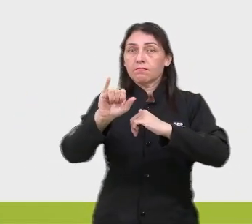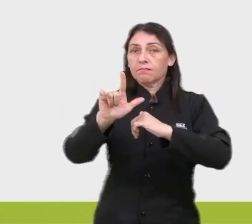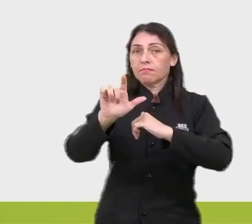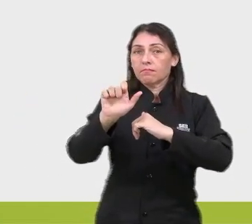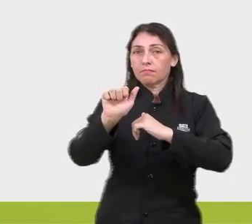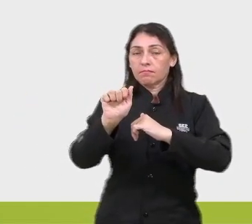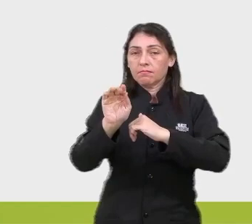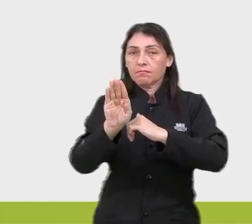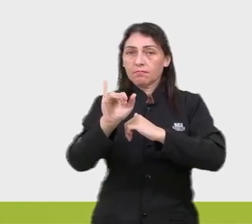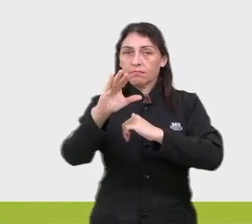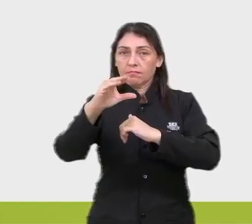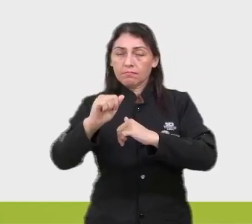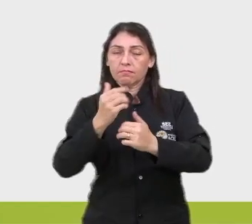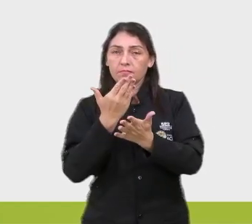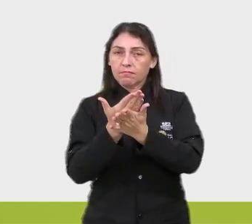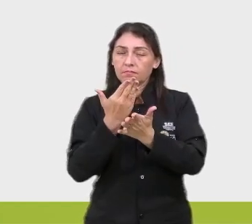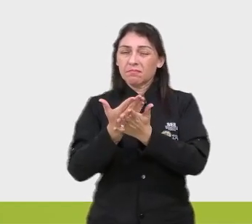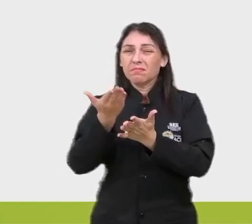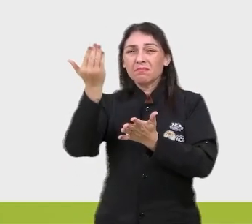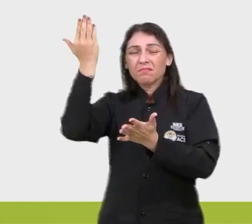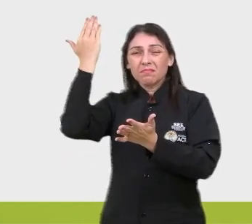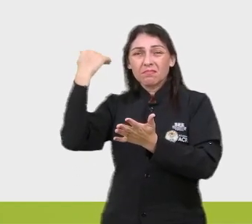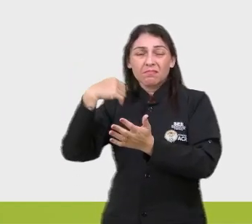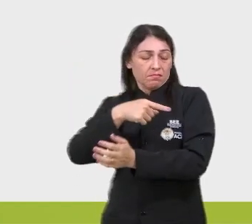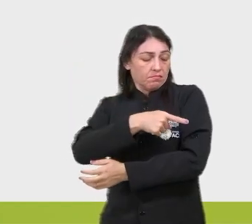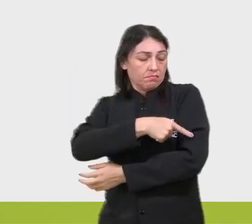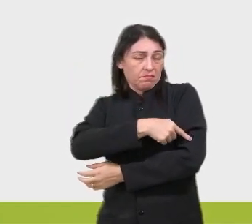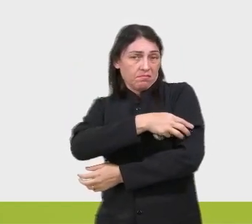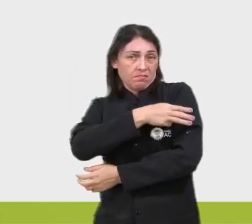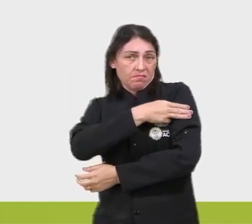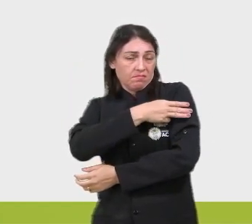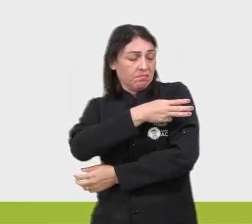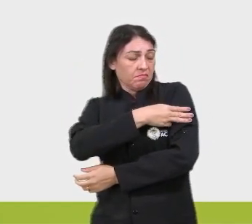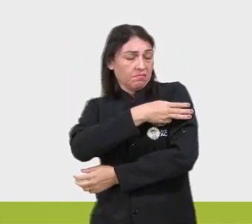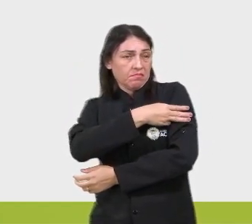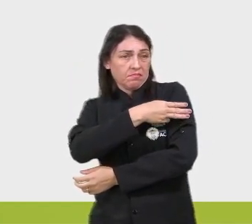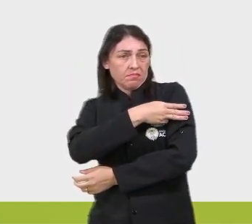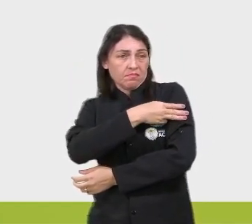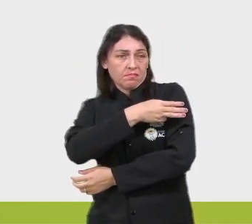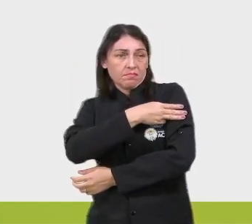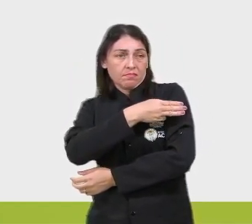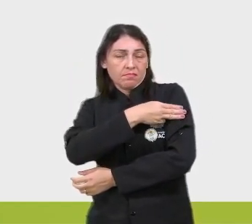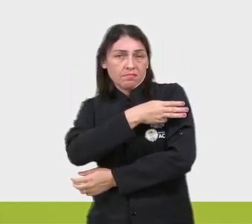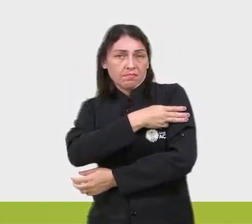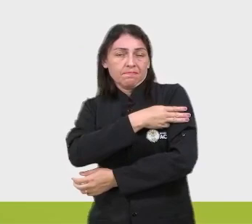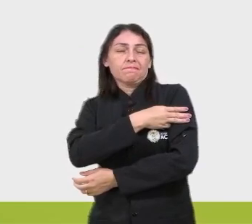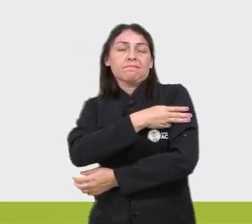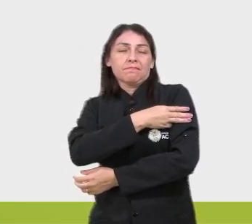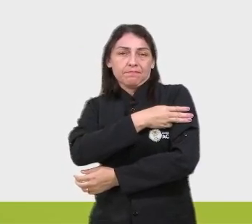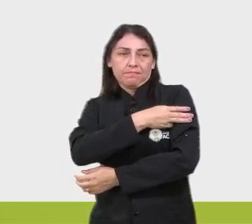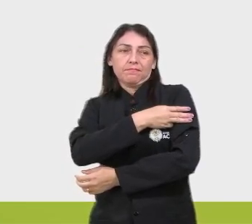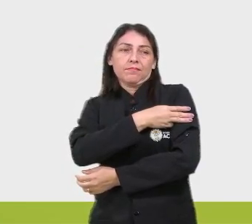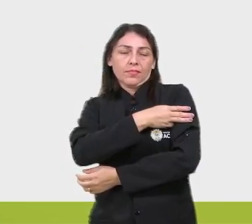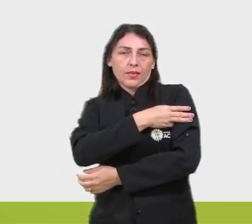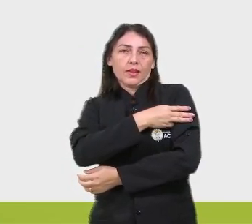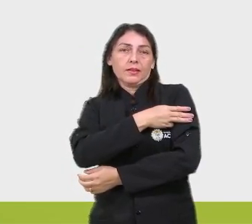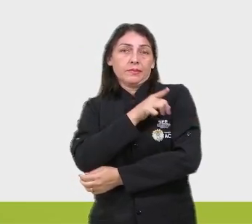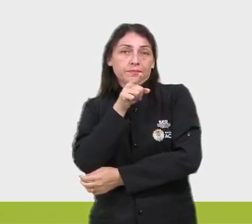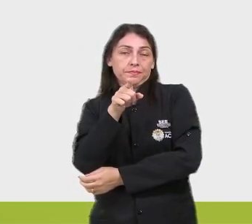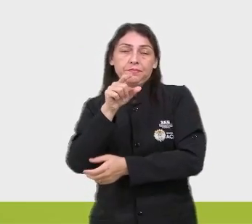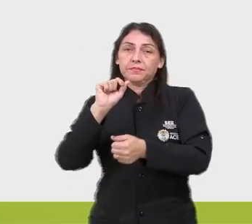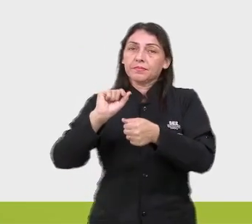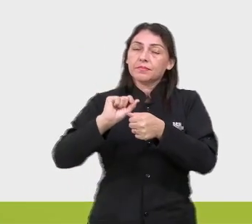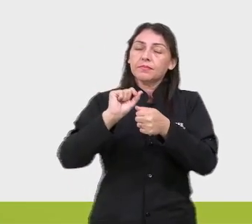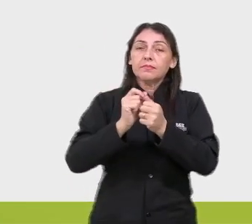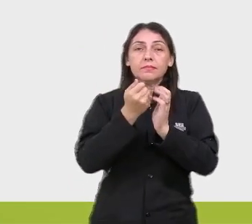aquela separação que você estudou lá no fundamental, no terceiro aninho? serve justamente para isso, para quando você for